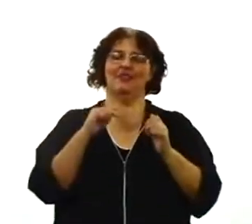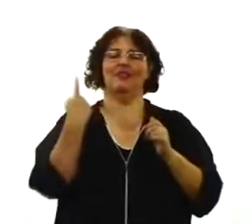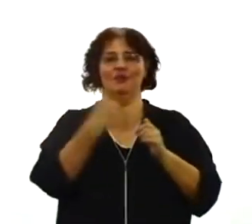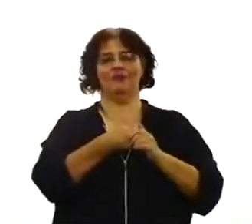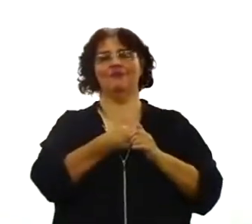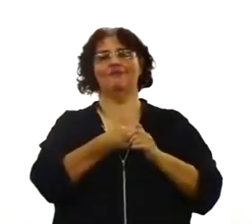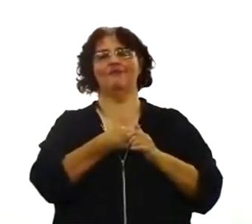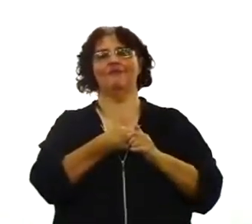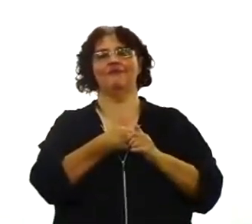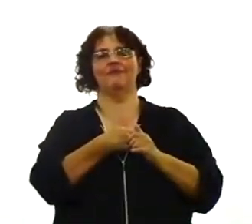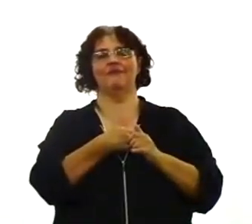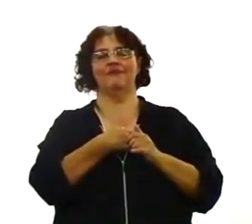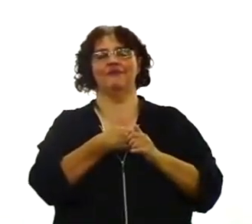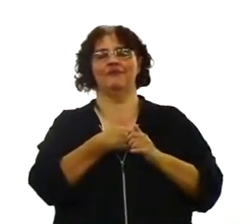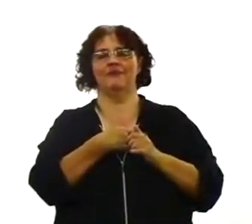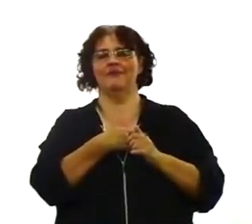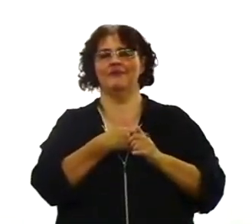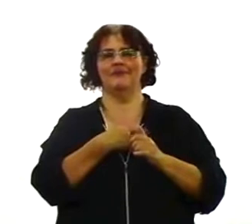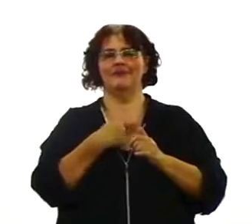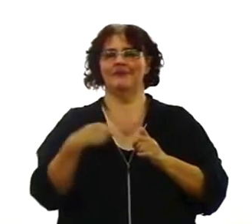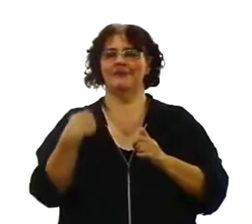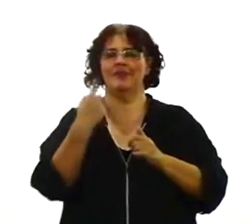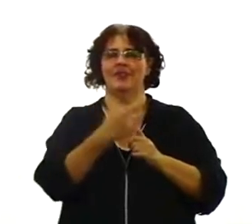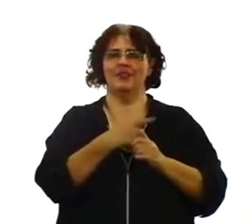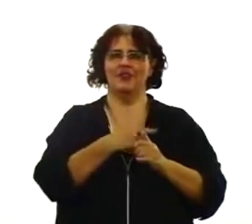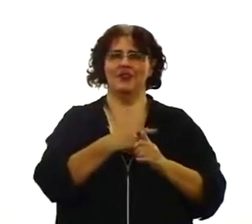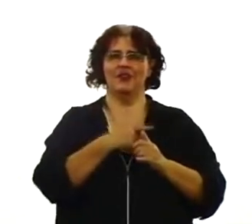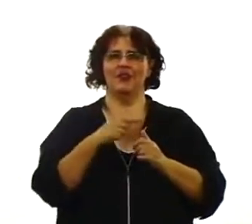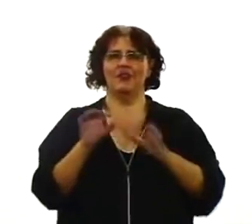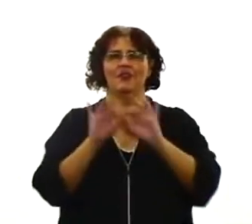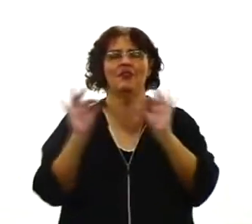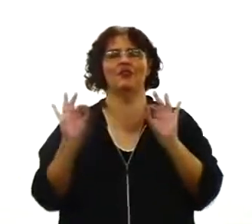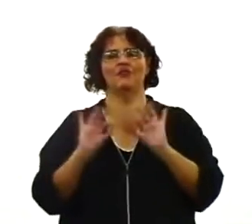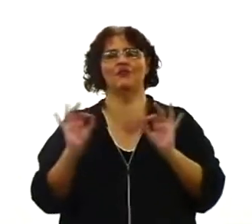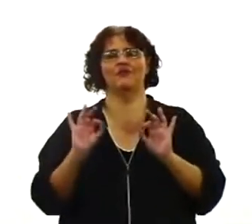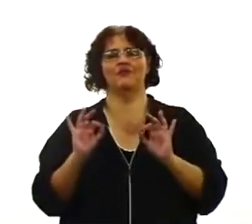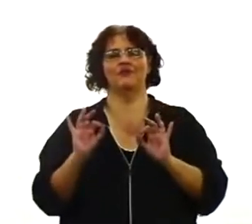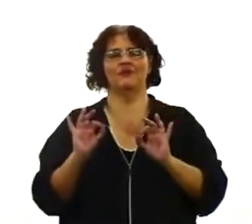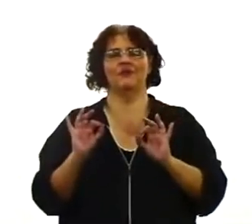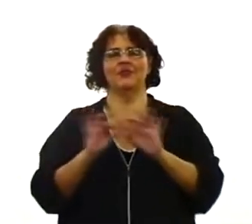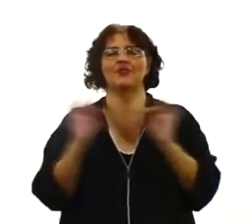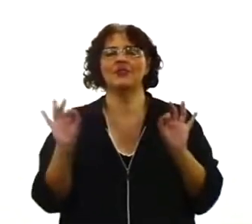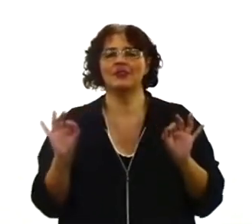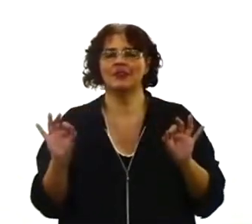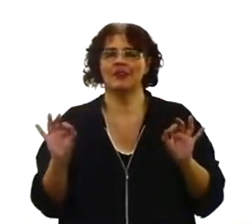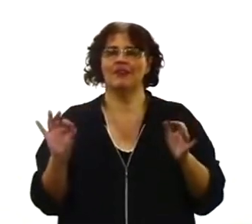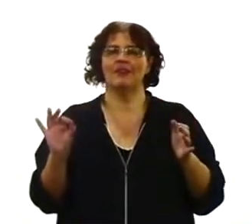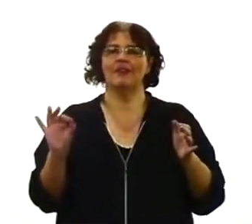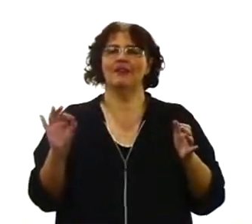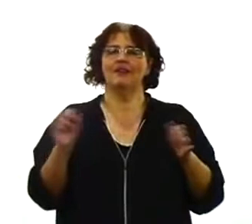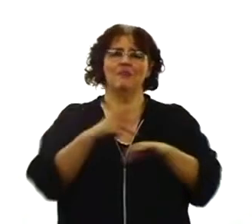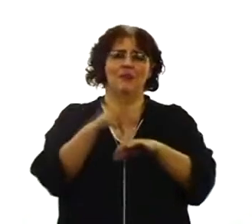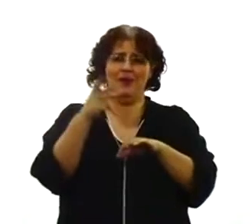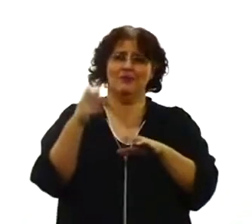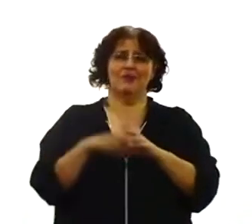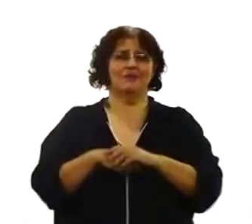simplérrimo, tão em certa medida até fútil. Porque Páscoa se